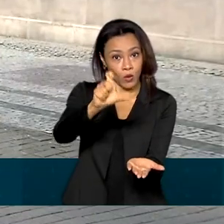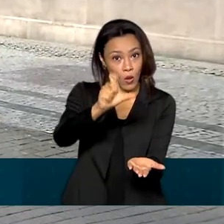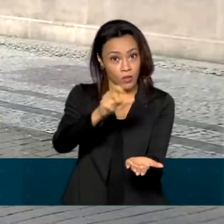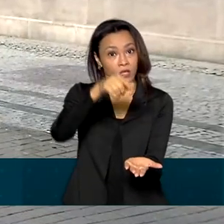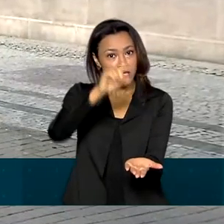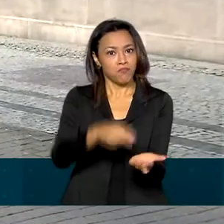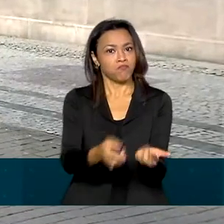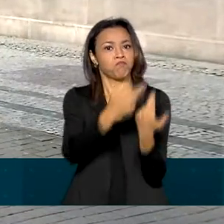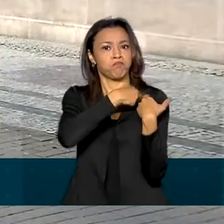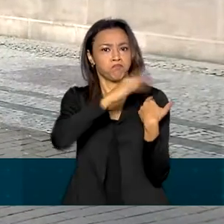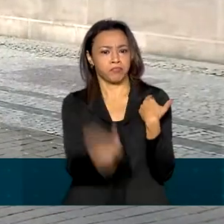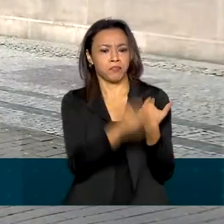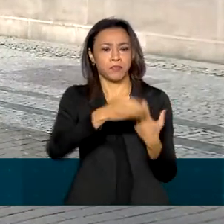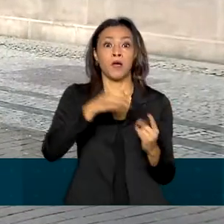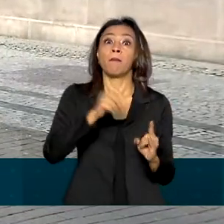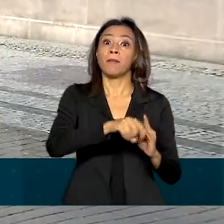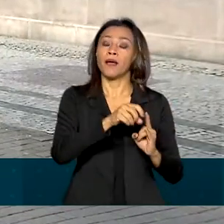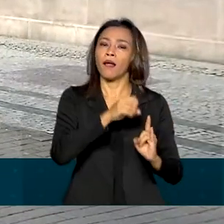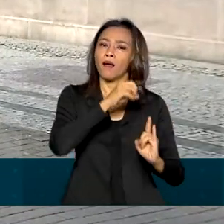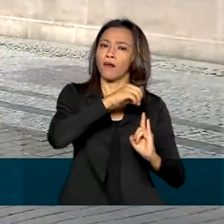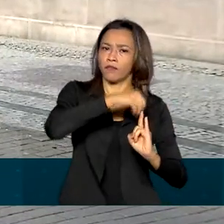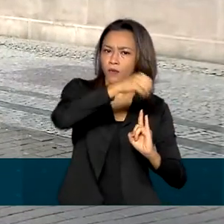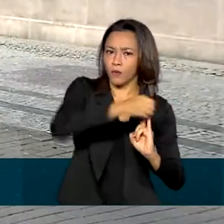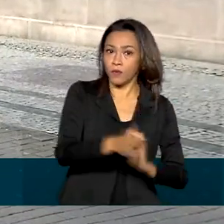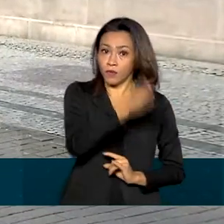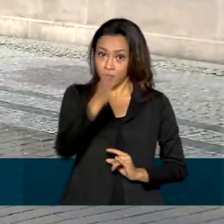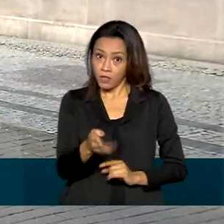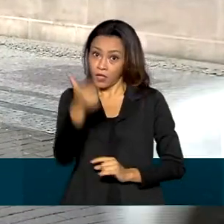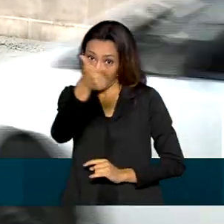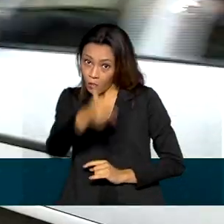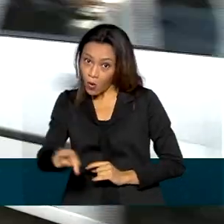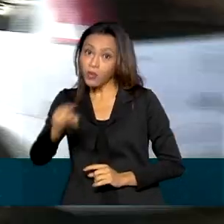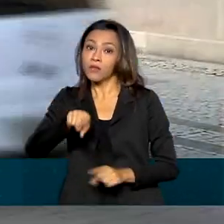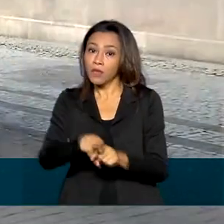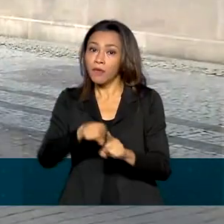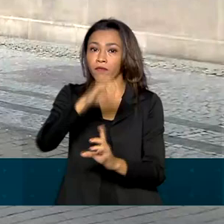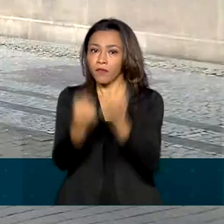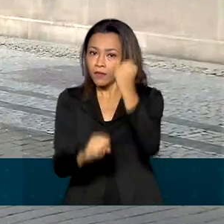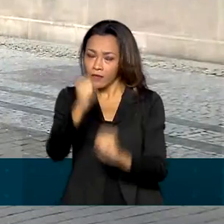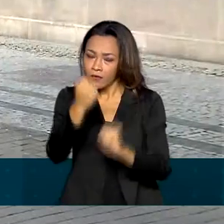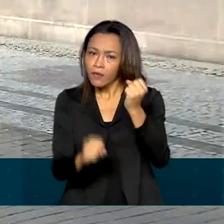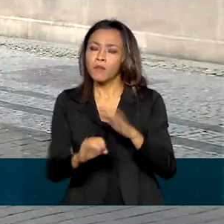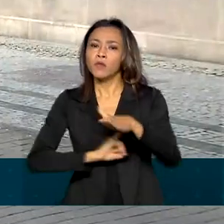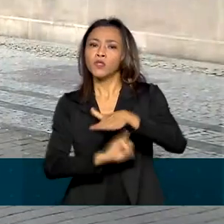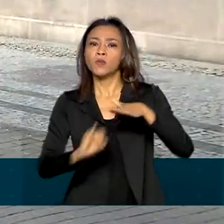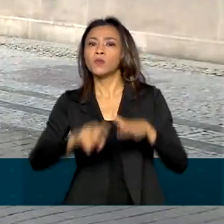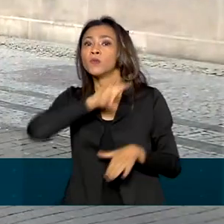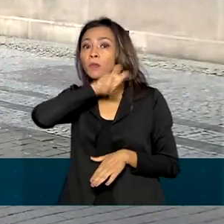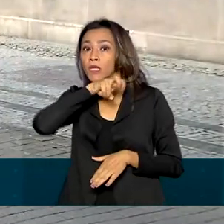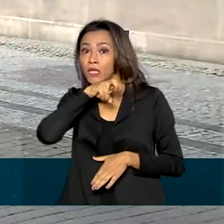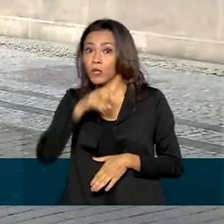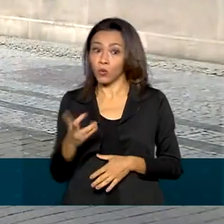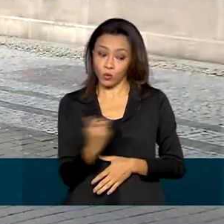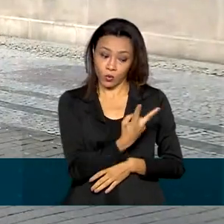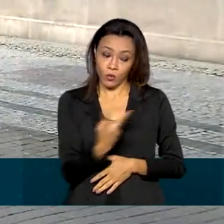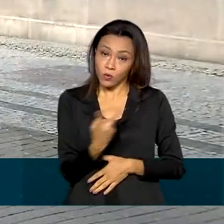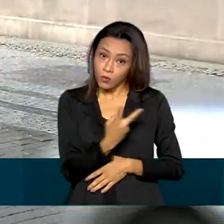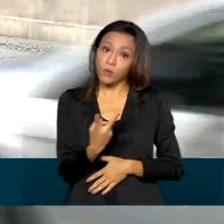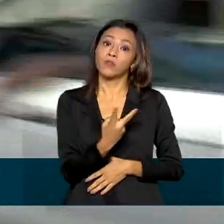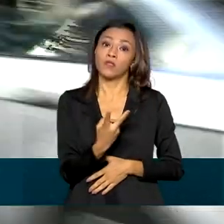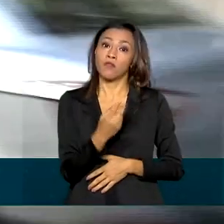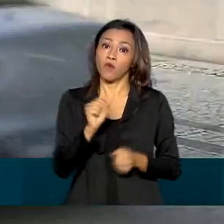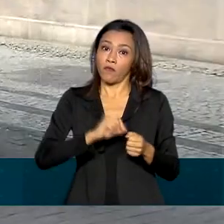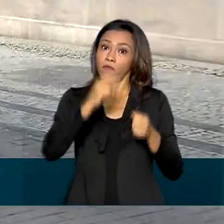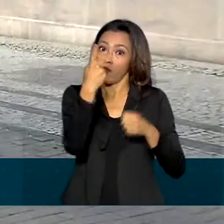Fiocruz, e 2 milhões e meio de doses da Coronavac, fabricada pelo Butantan. Os dois imunizantes foram produzidos